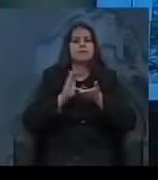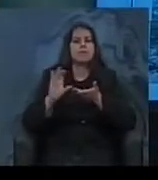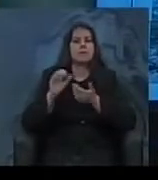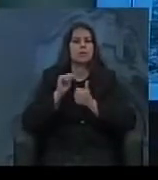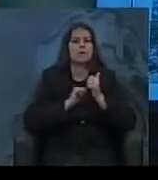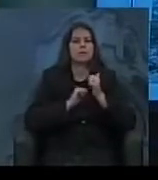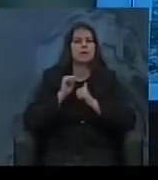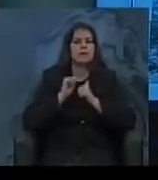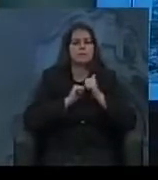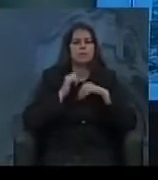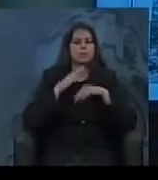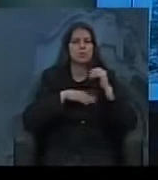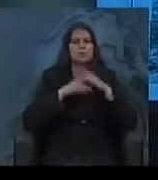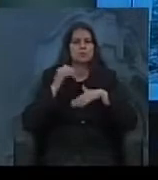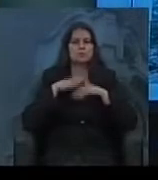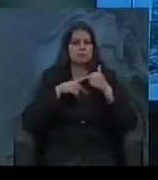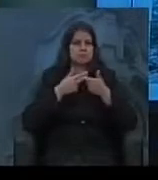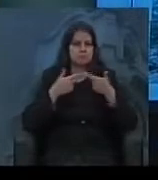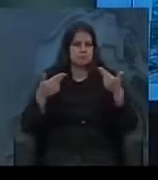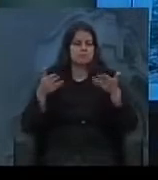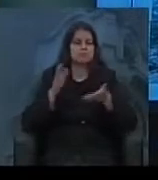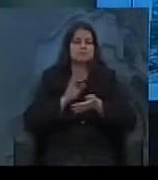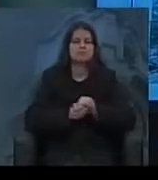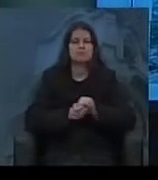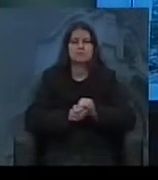na área da produção, etc.